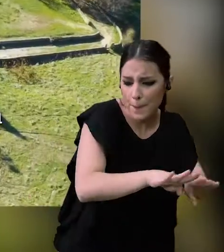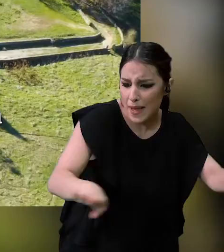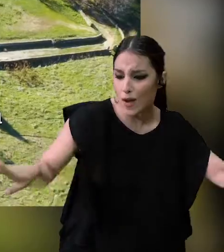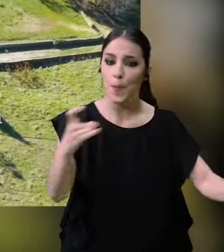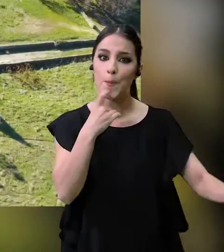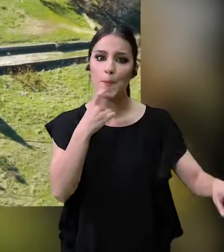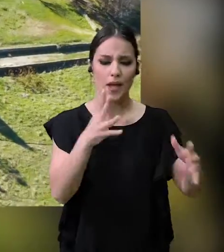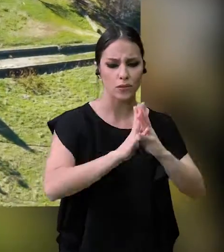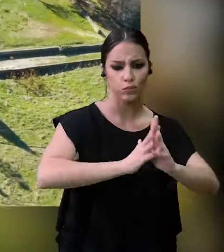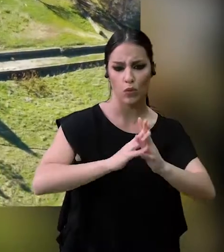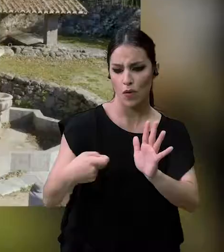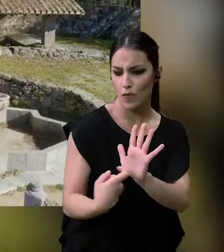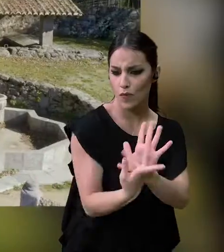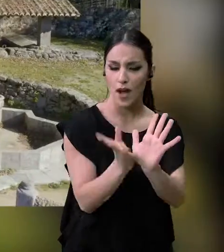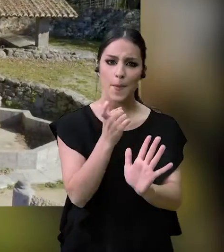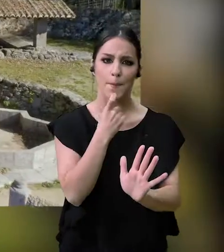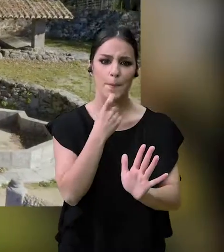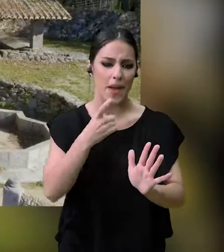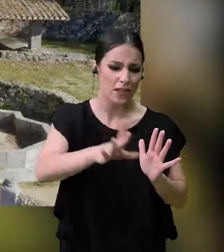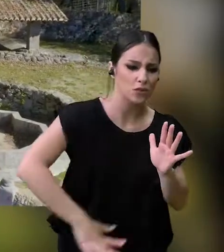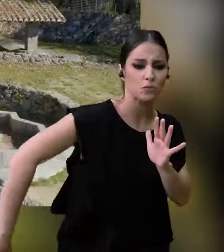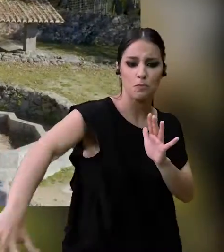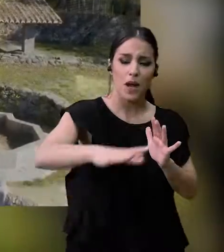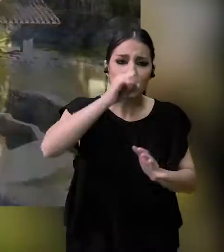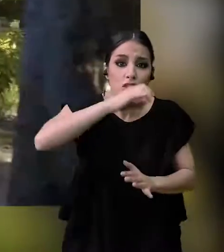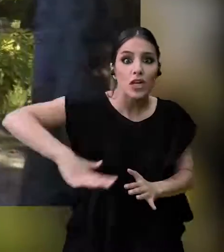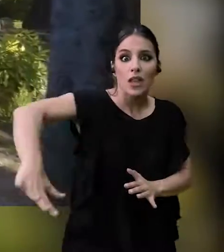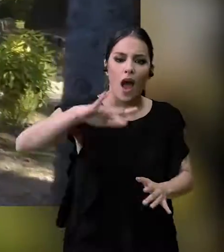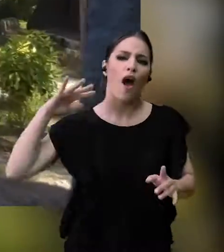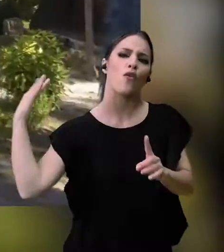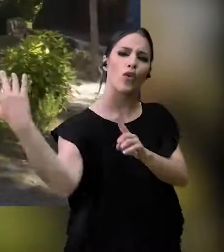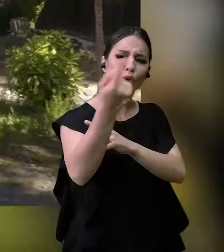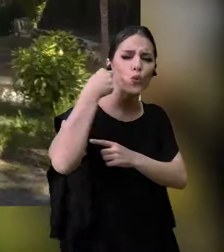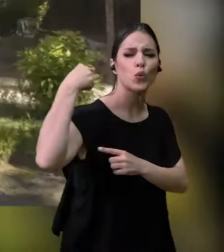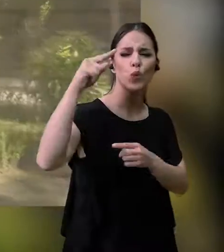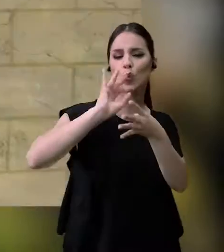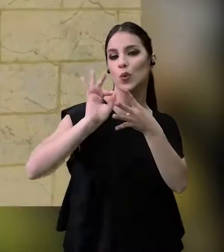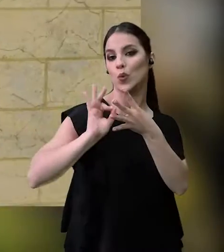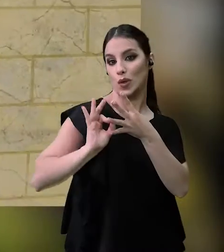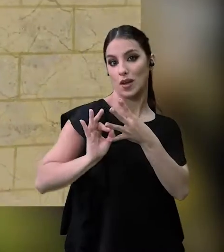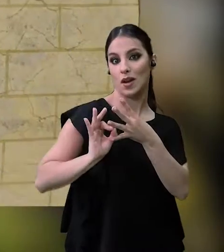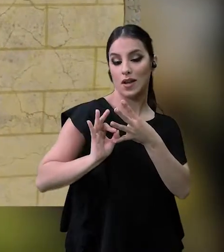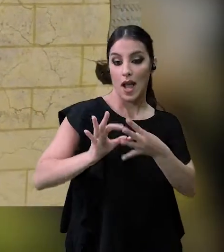valiosa arquitetura de pedra com diferentes espaços agerdinados repletos de espécies vegetais únicas